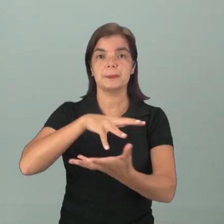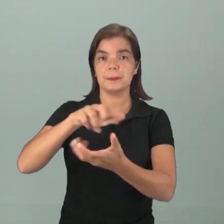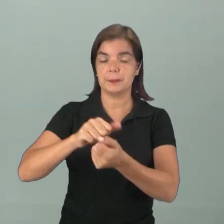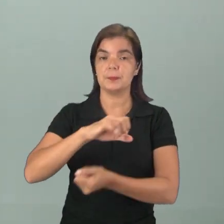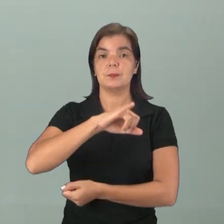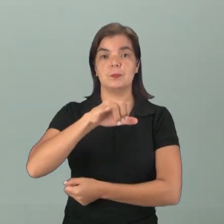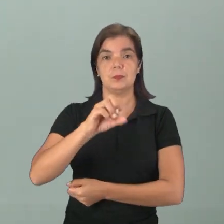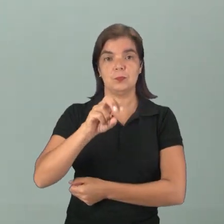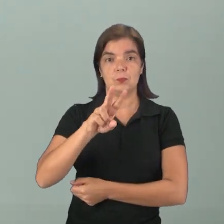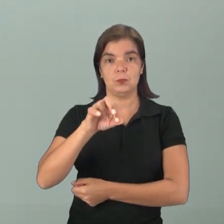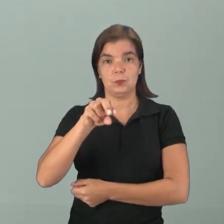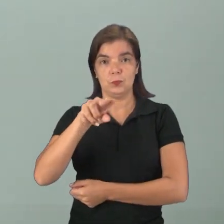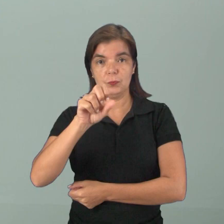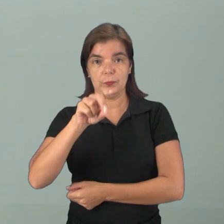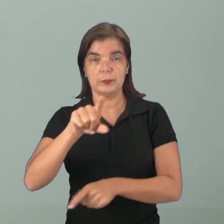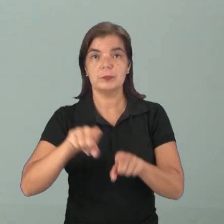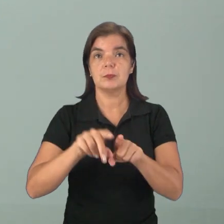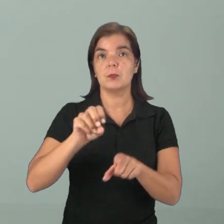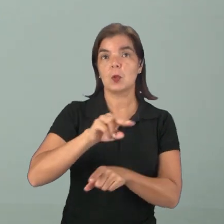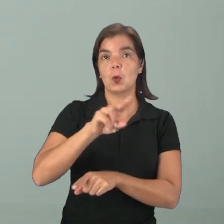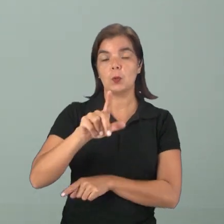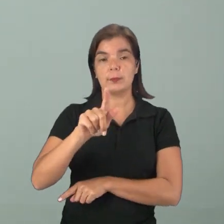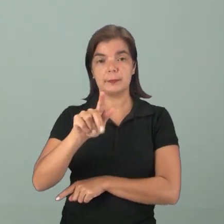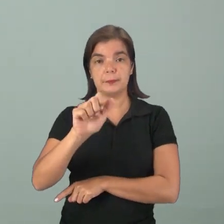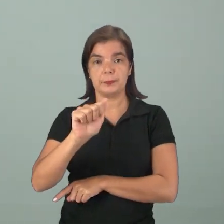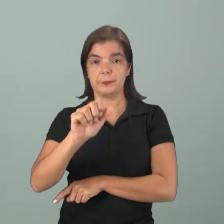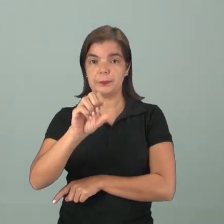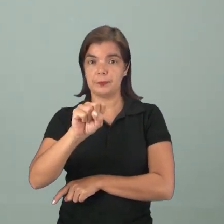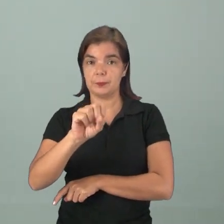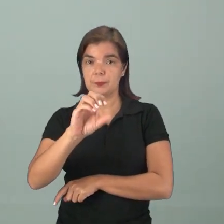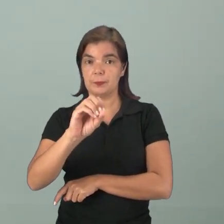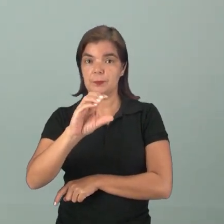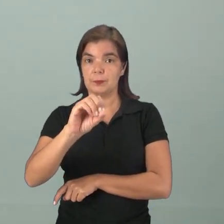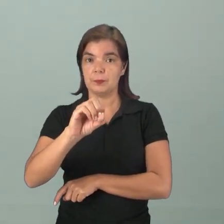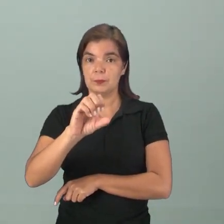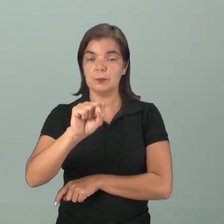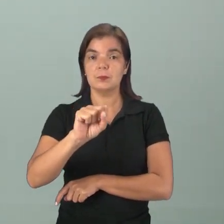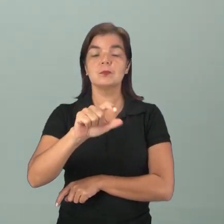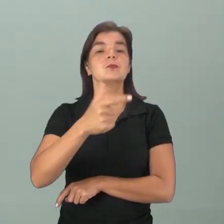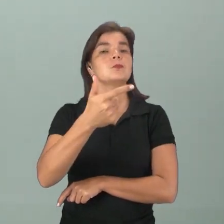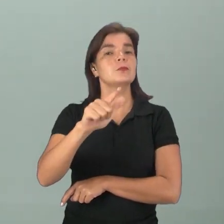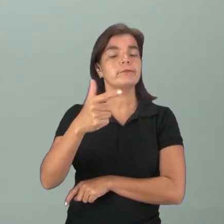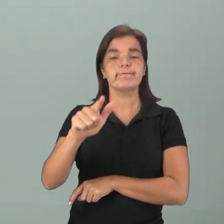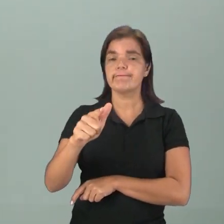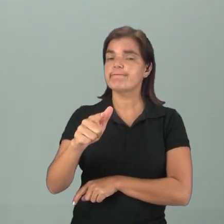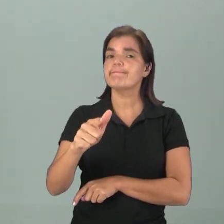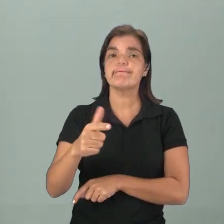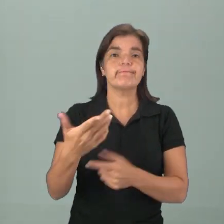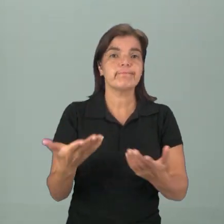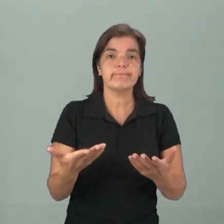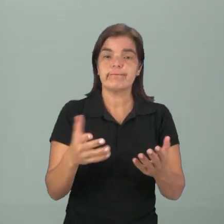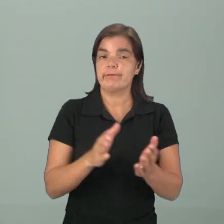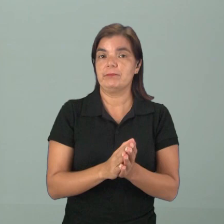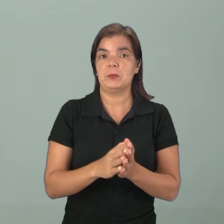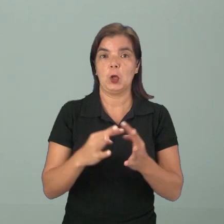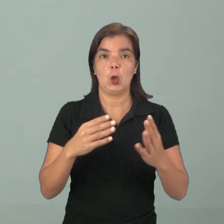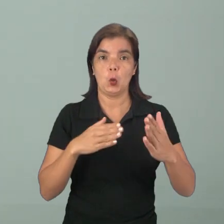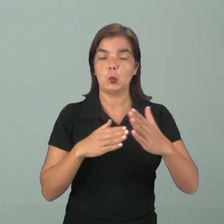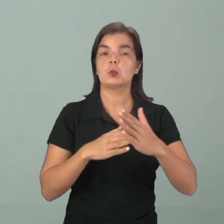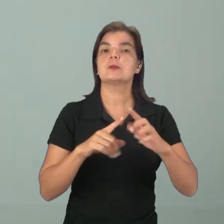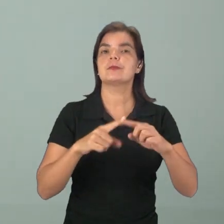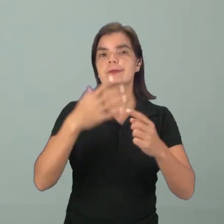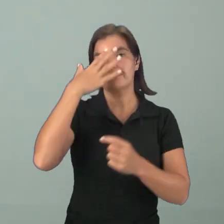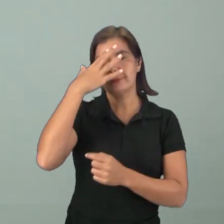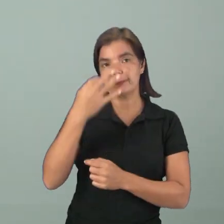jovianos ou planetas gasosos, como o próprio nome diz, não vão ter uma superfície assim tão delimitada,